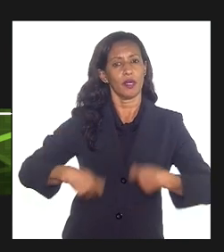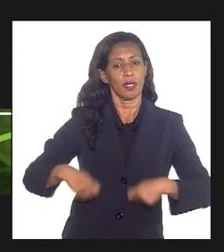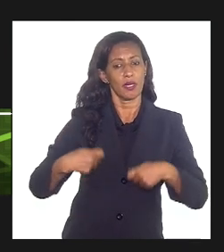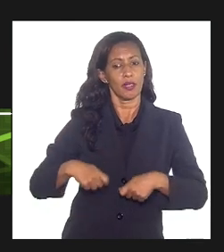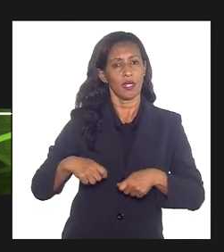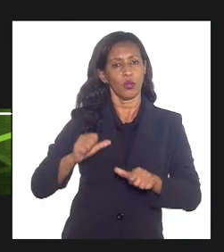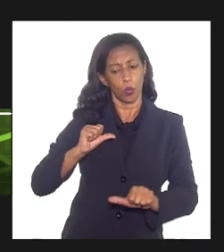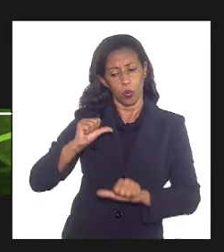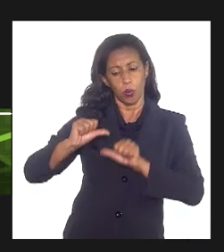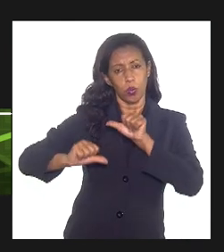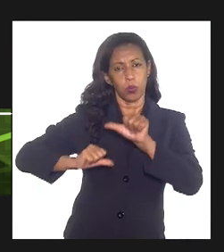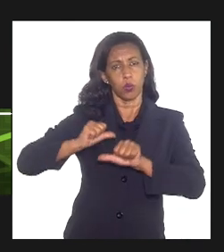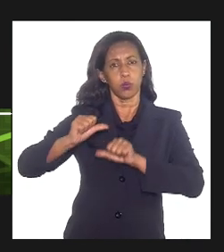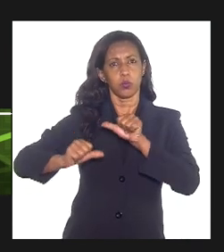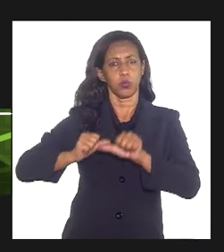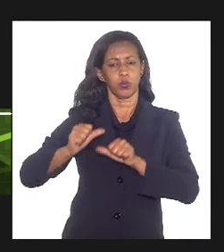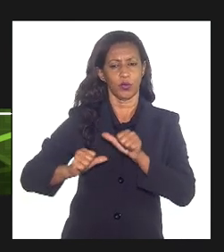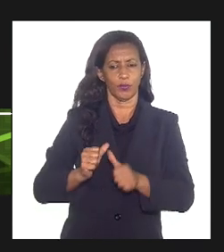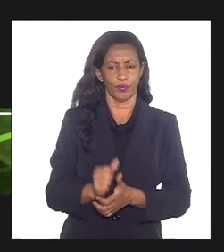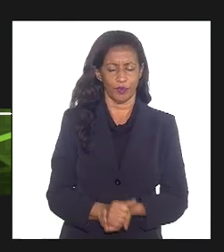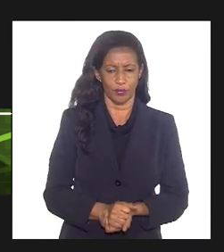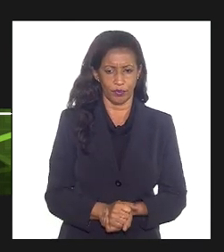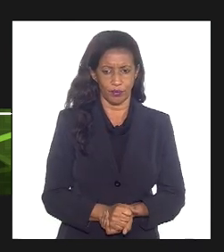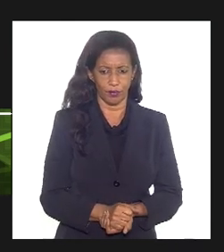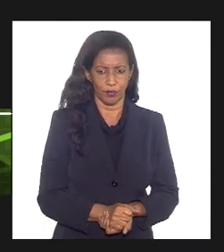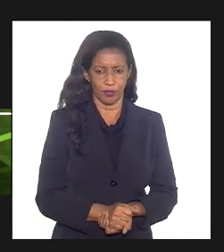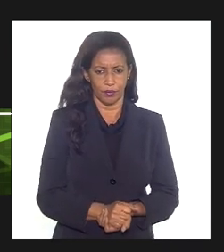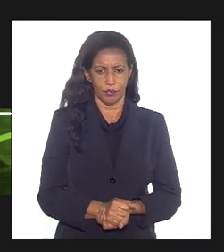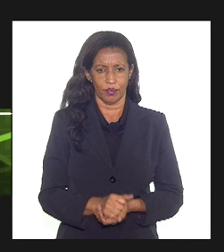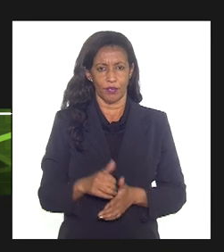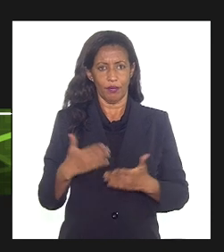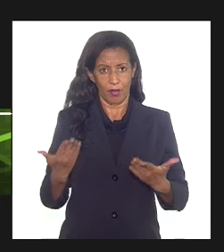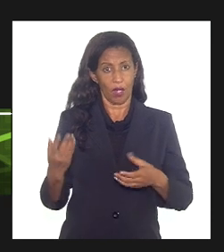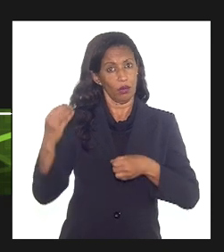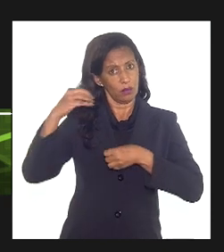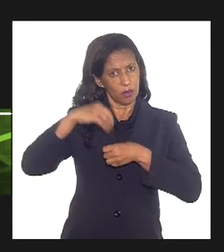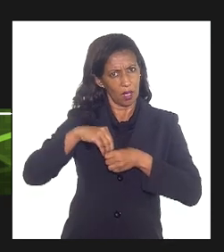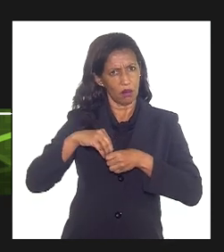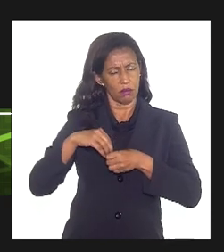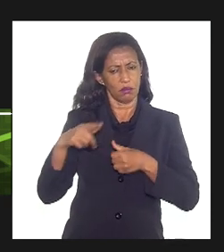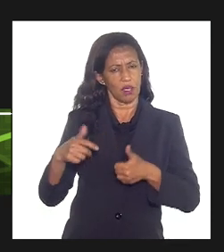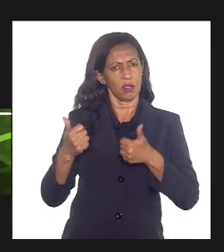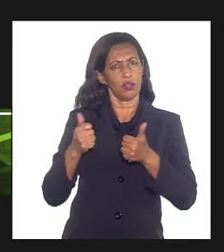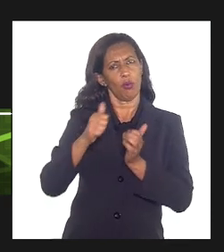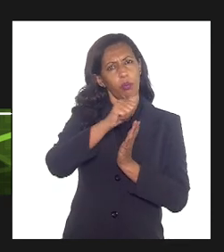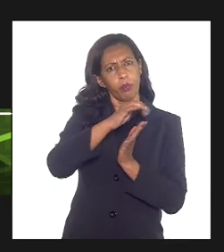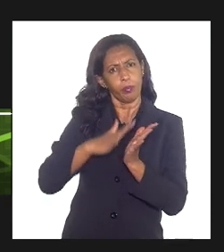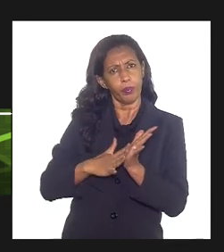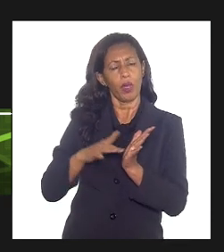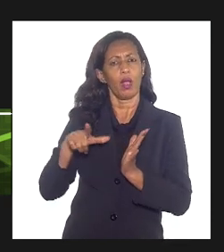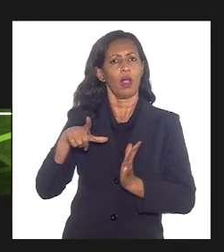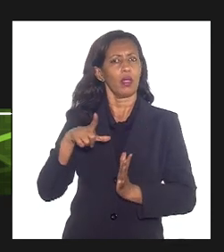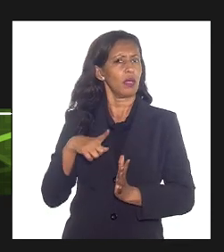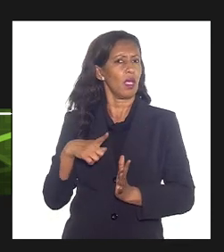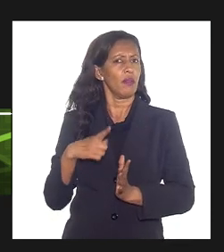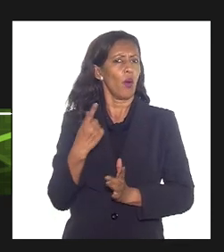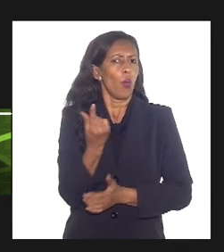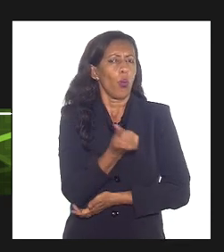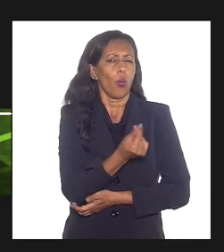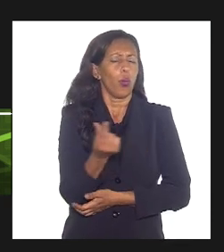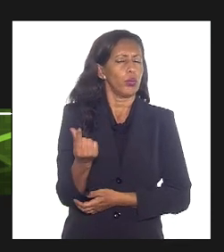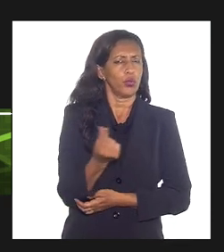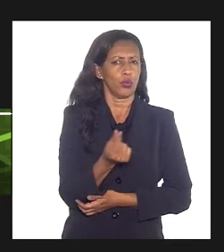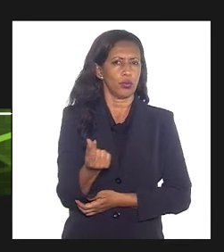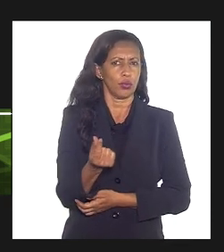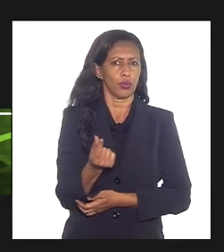recuperação ambiental da área. Então, dentro dessas atividades, é preciso identificar quais são os custos,